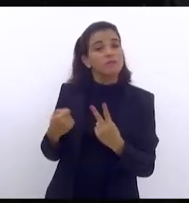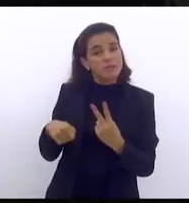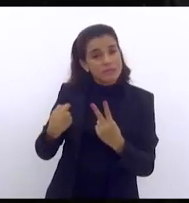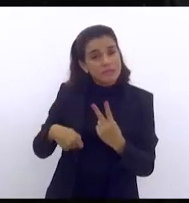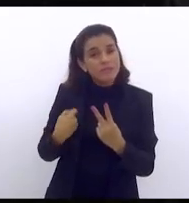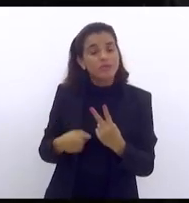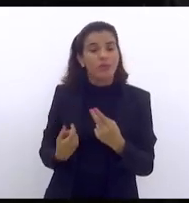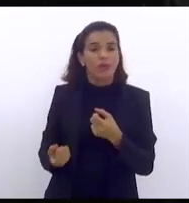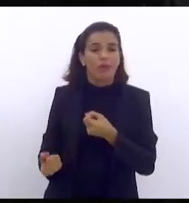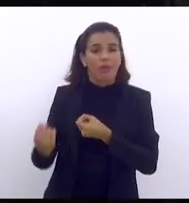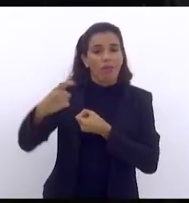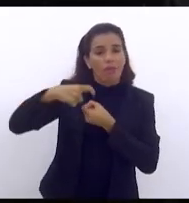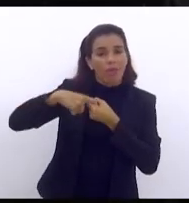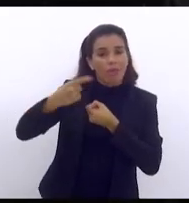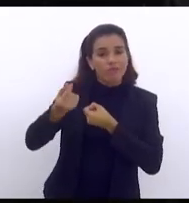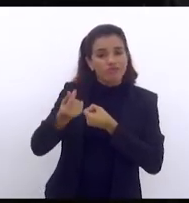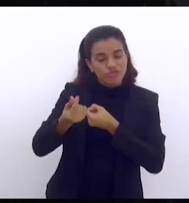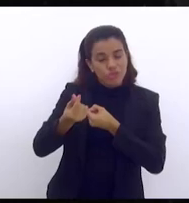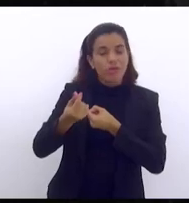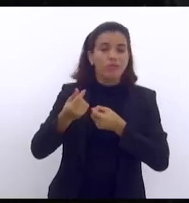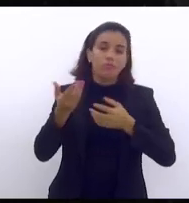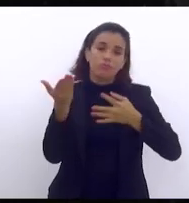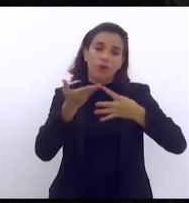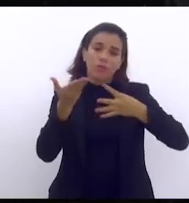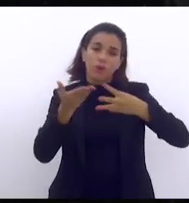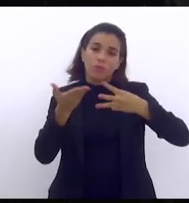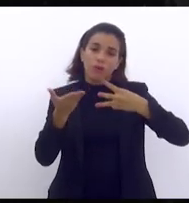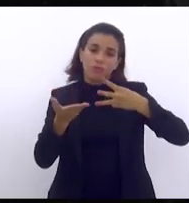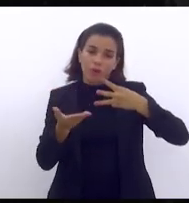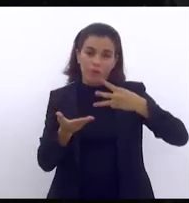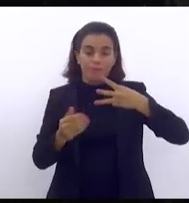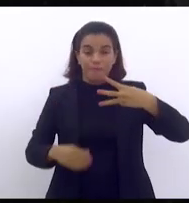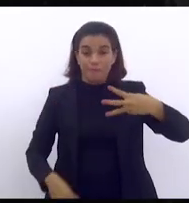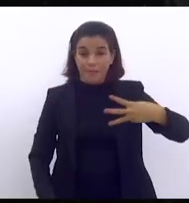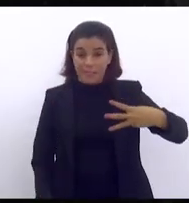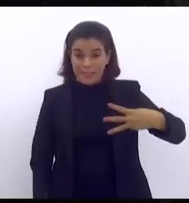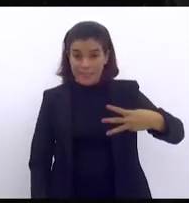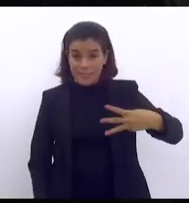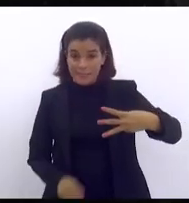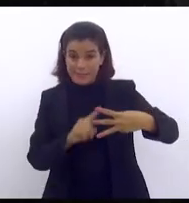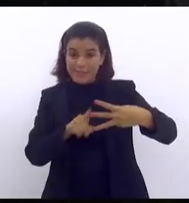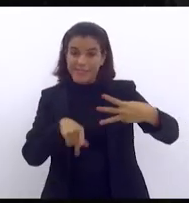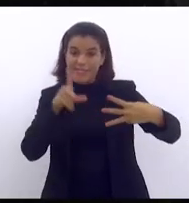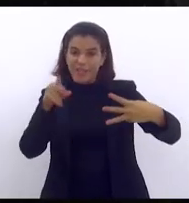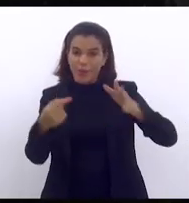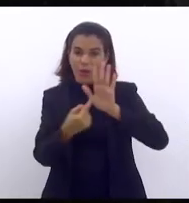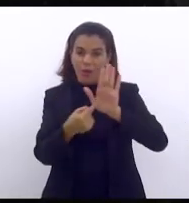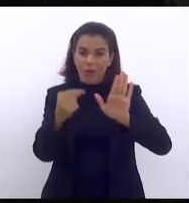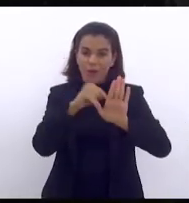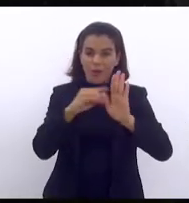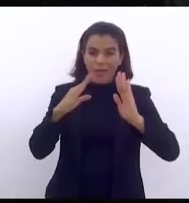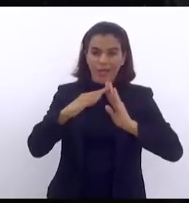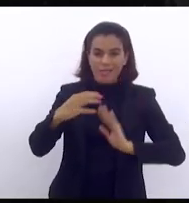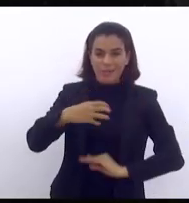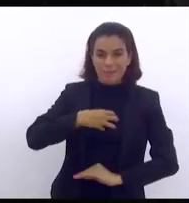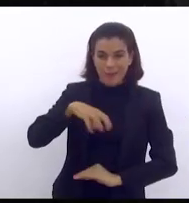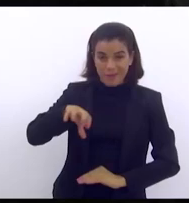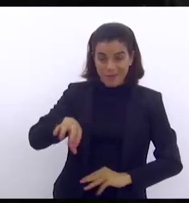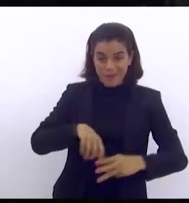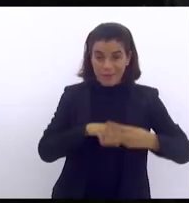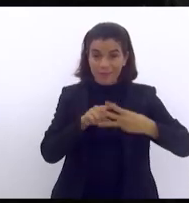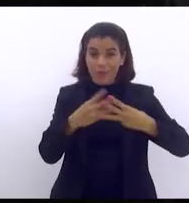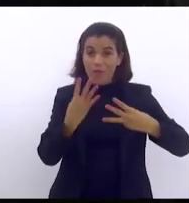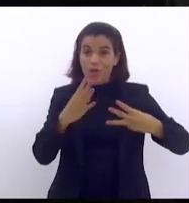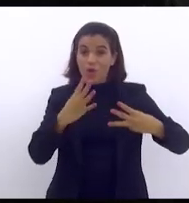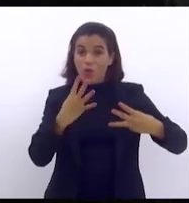forma parcelada em três suaves prestações da Casa Bahia no total de 3